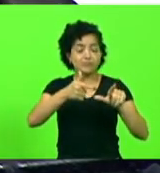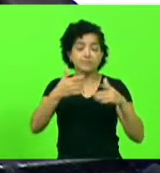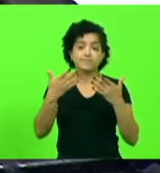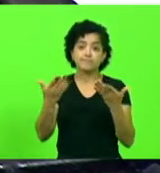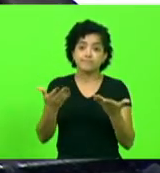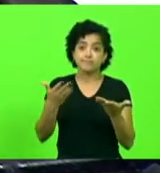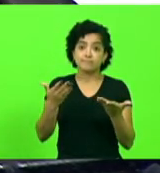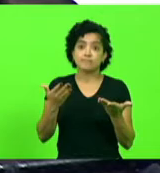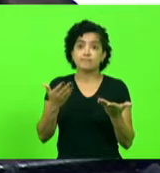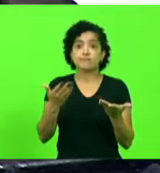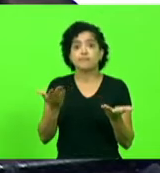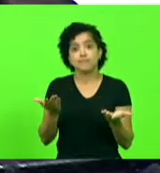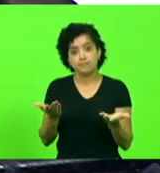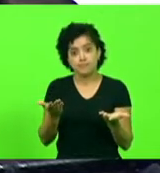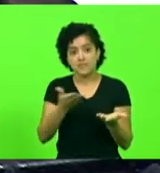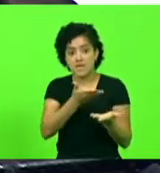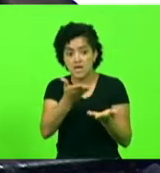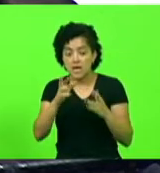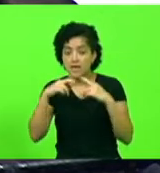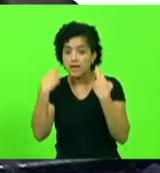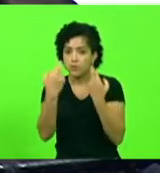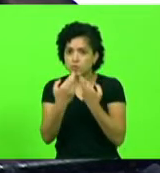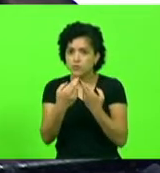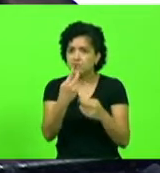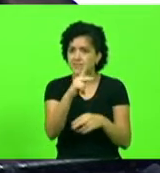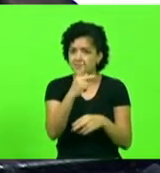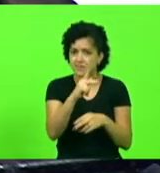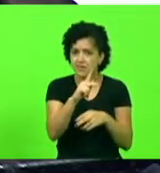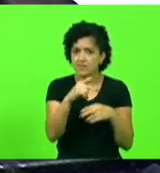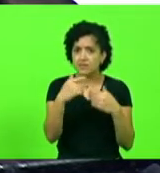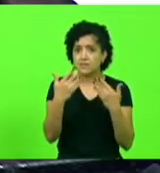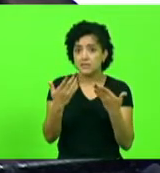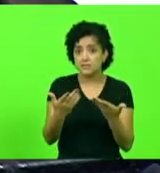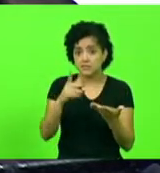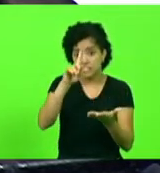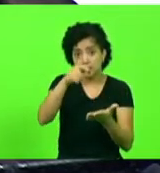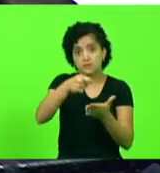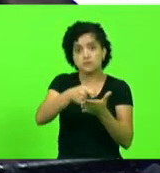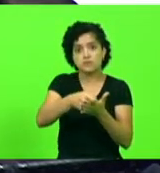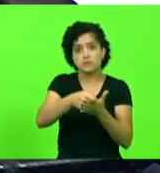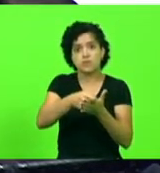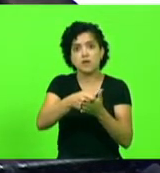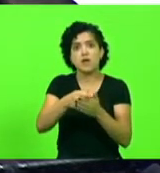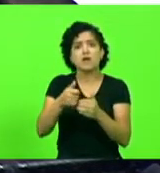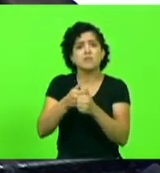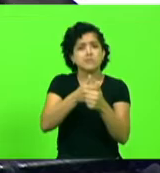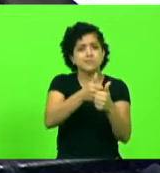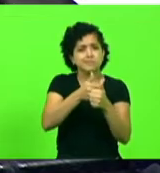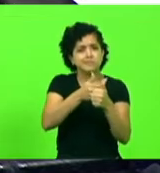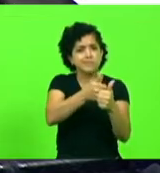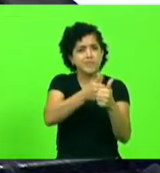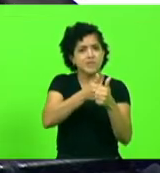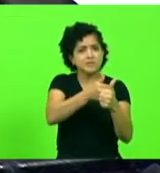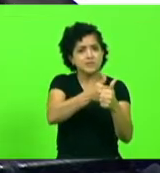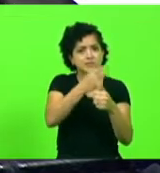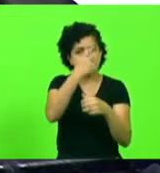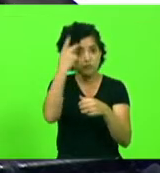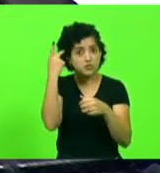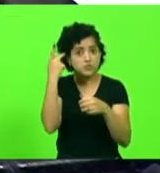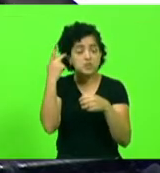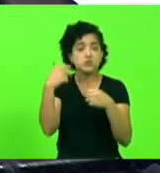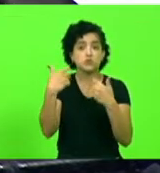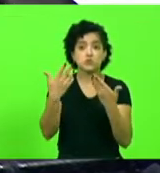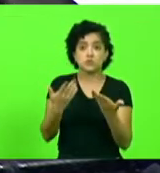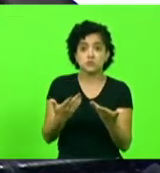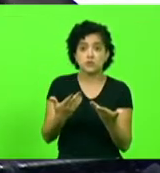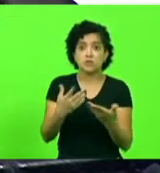em suas reuniões, determinaram a perseguição de pessoas que, pelos seus motivos,